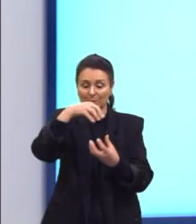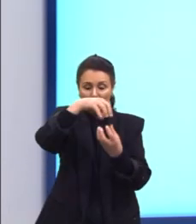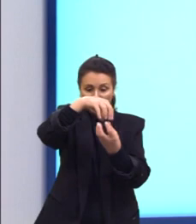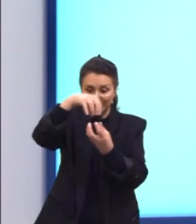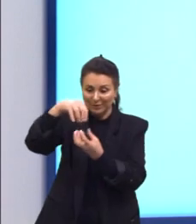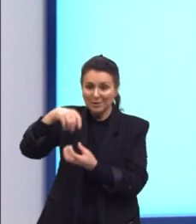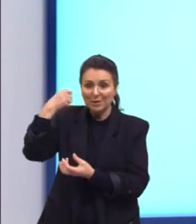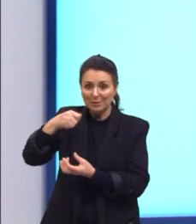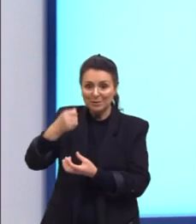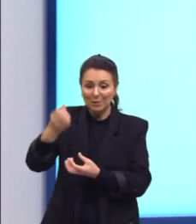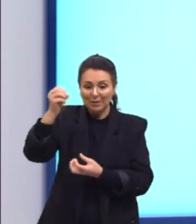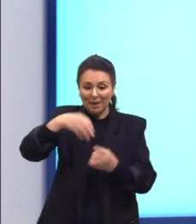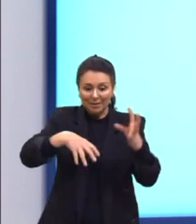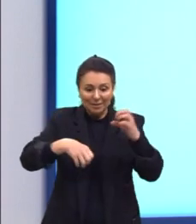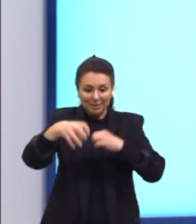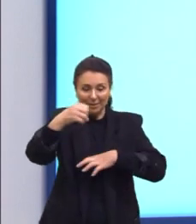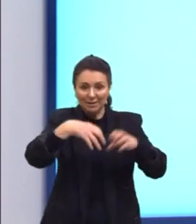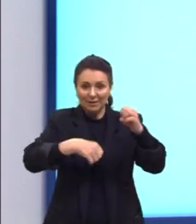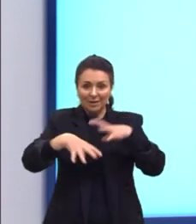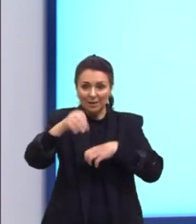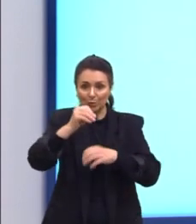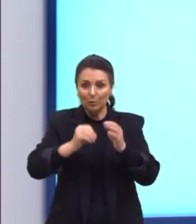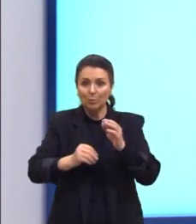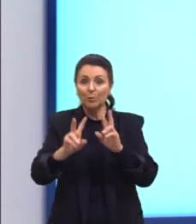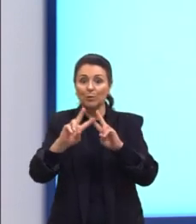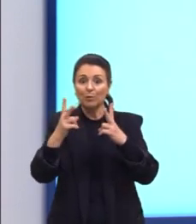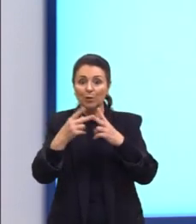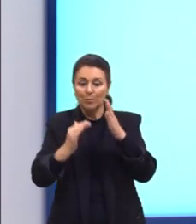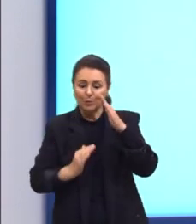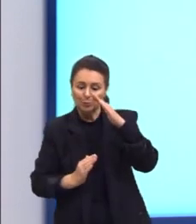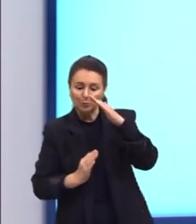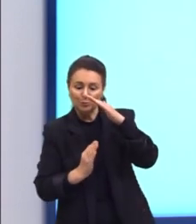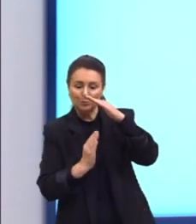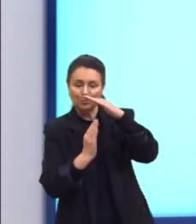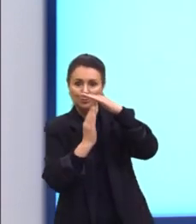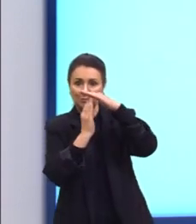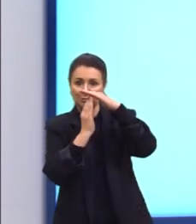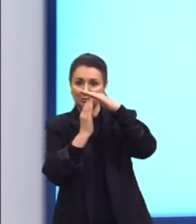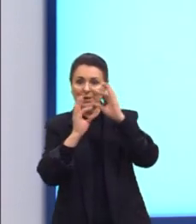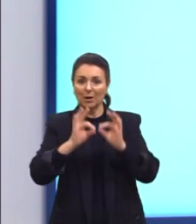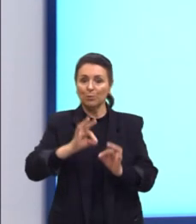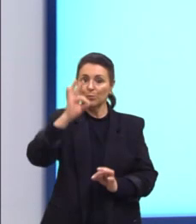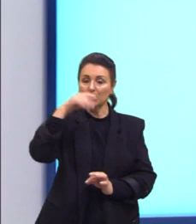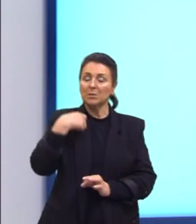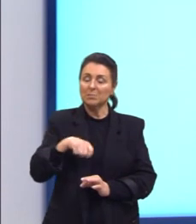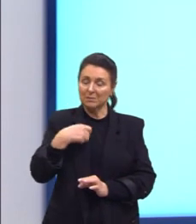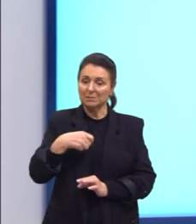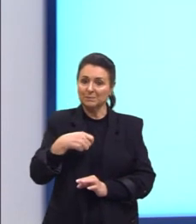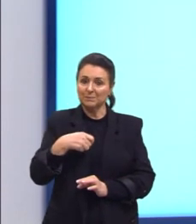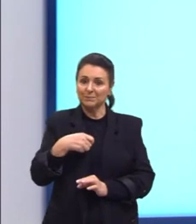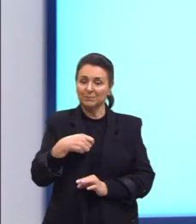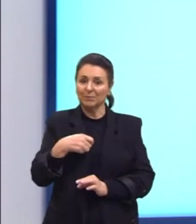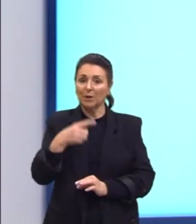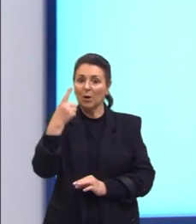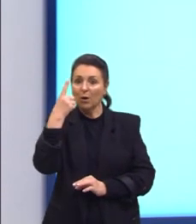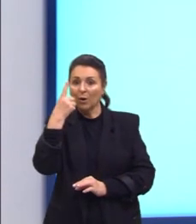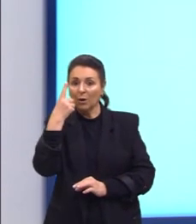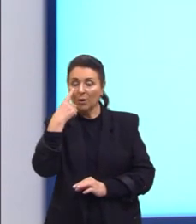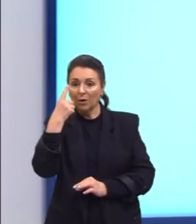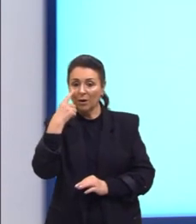precisam ser adicionadas, então, para o volume chegar na altura necessária. Então, lá nas nossas